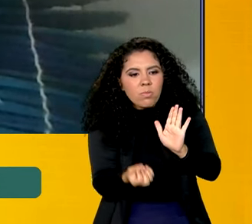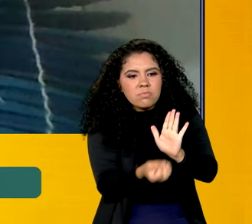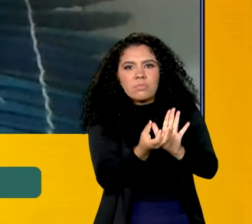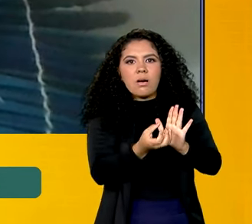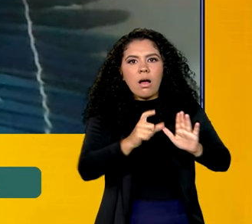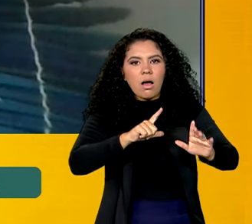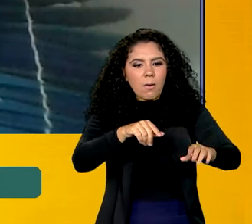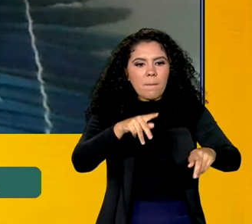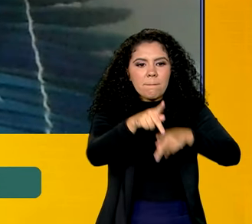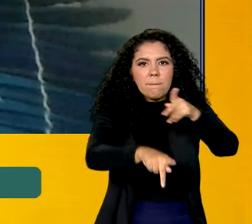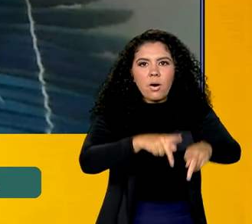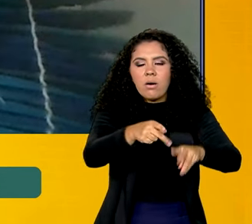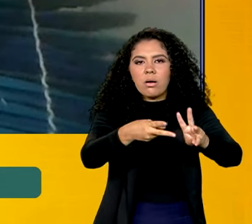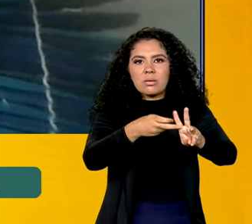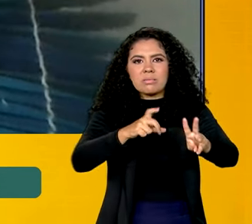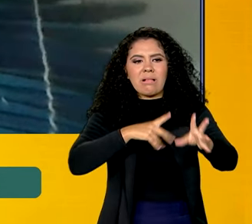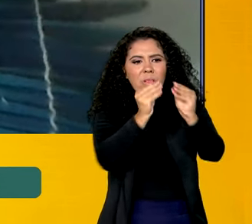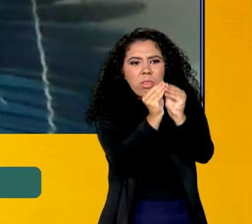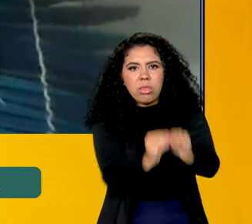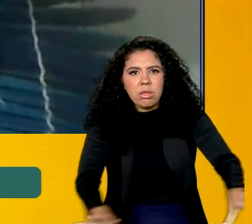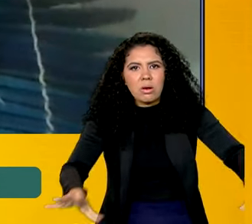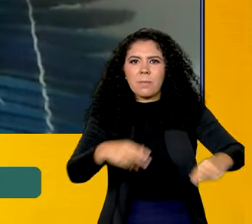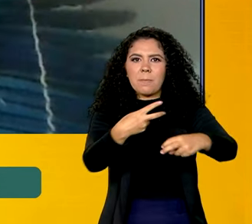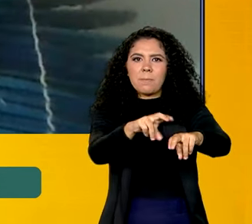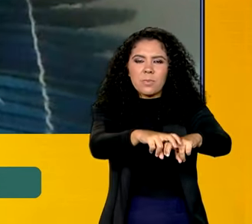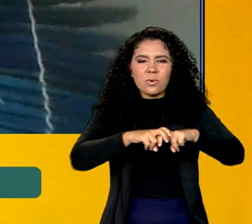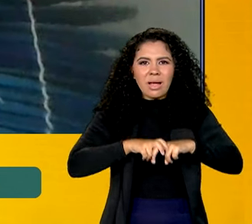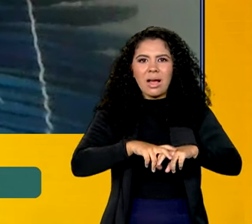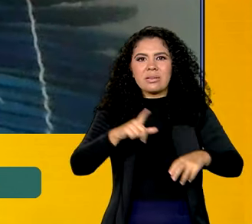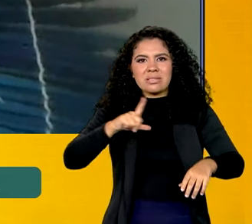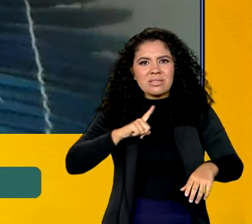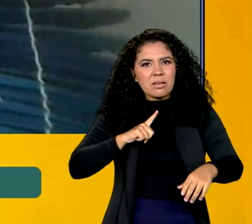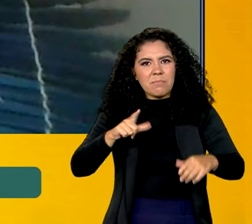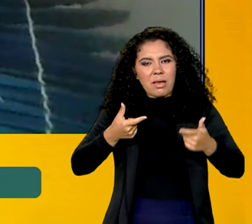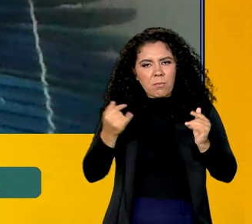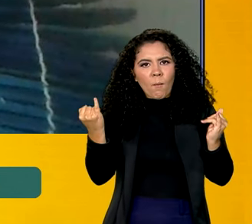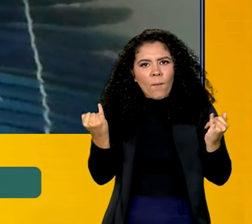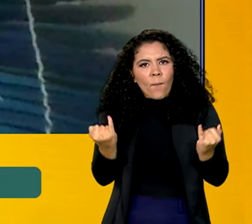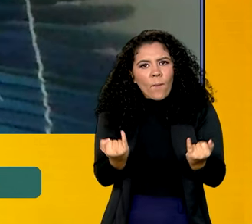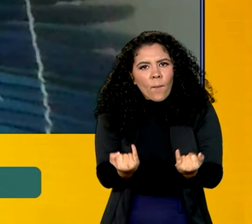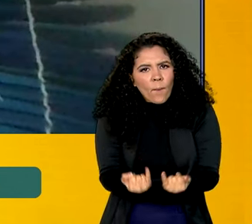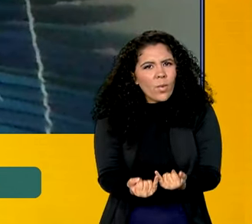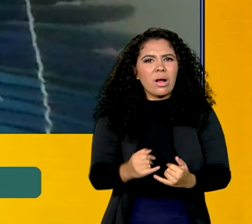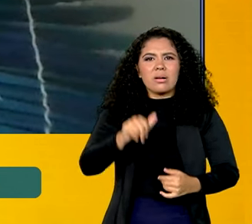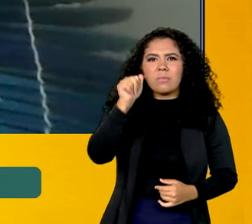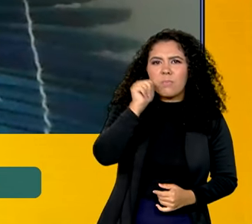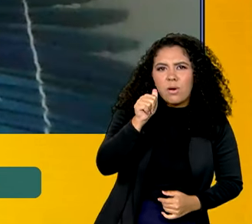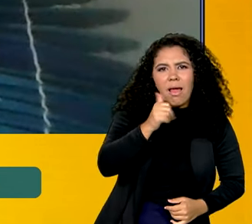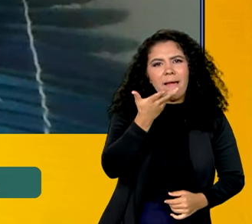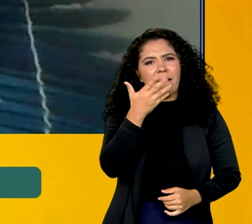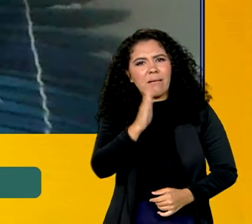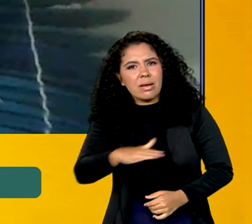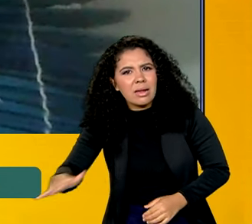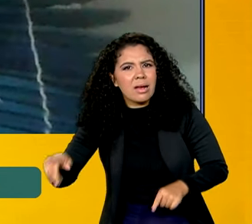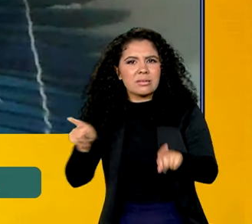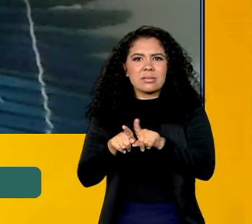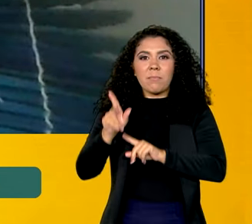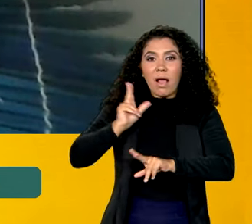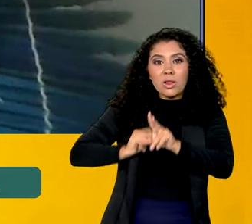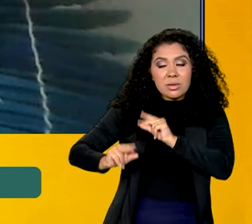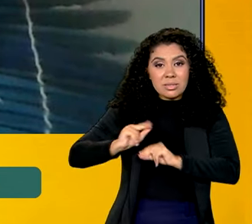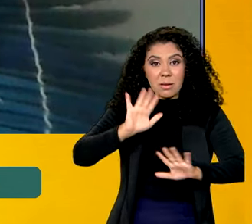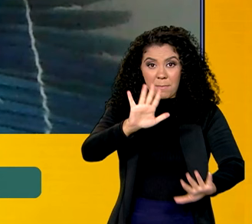Yanomami que foi levado a esse cenário de desnutrição, especialmente para as crianças, mulheres, adolescentes. Na